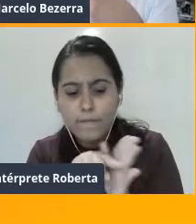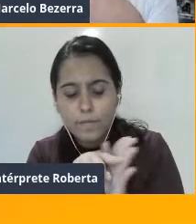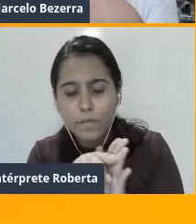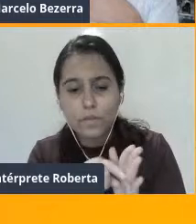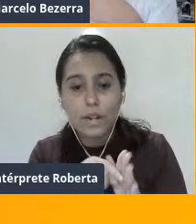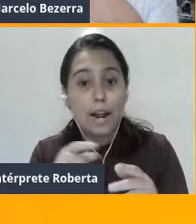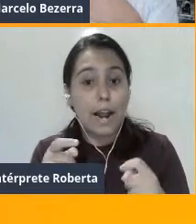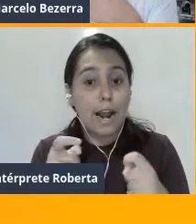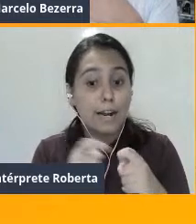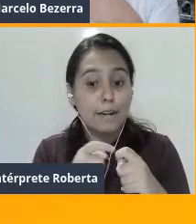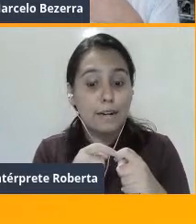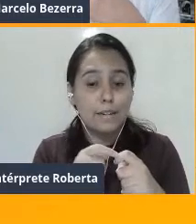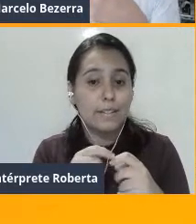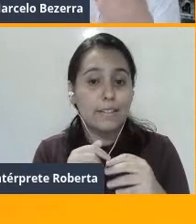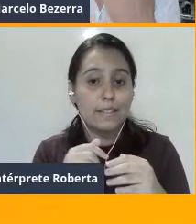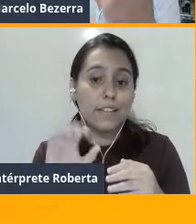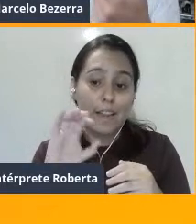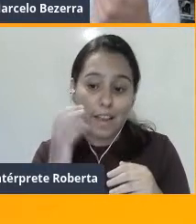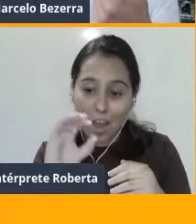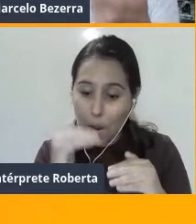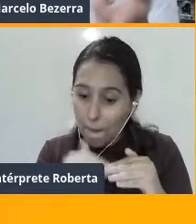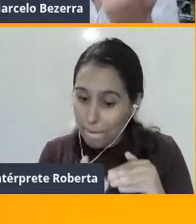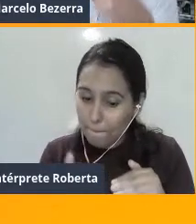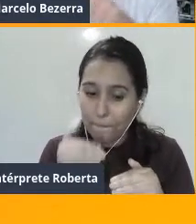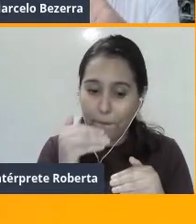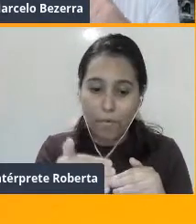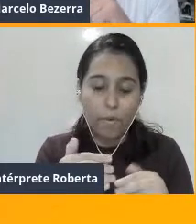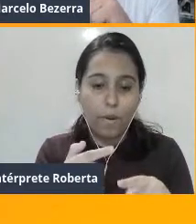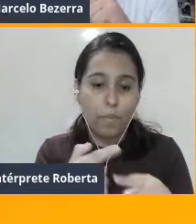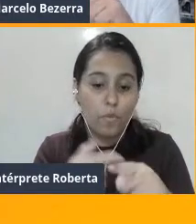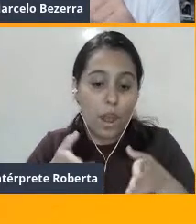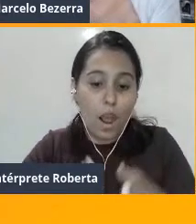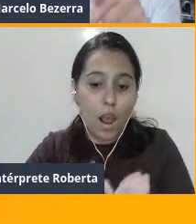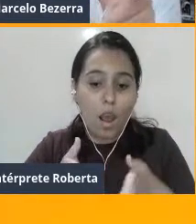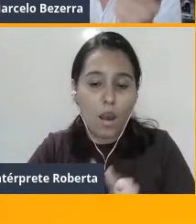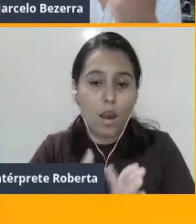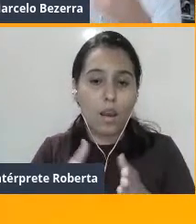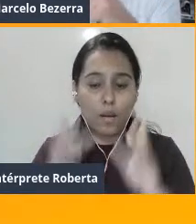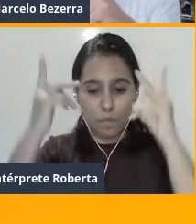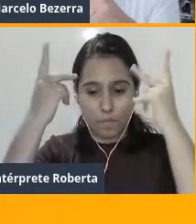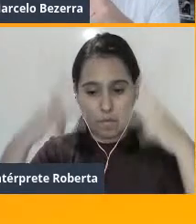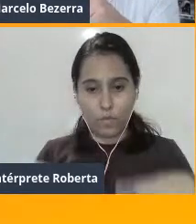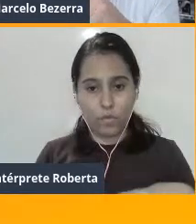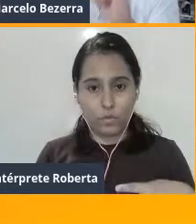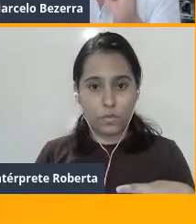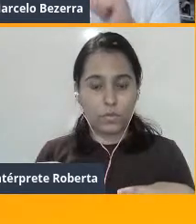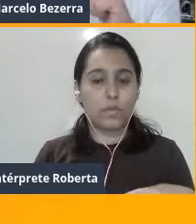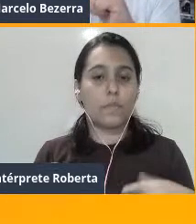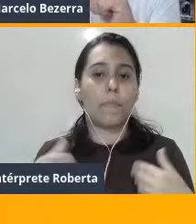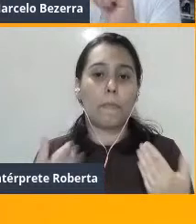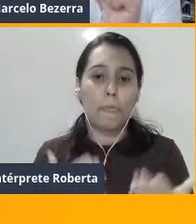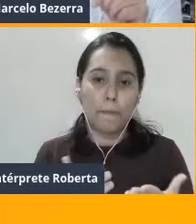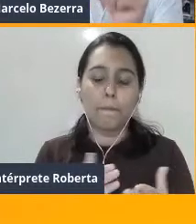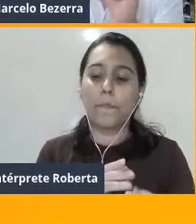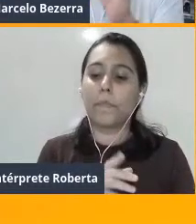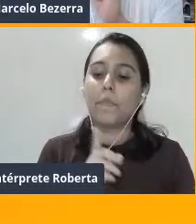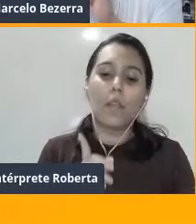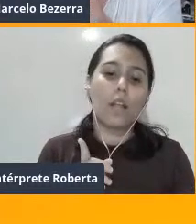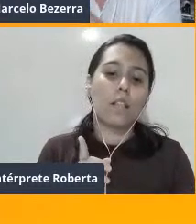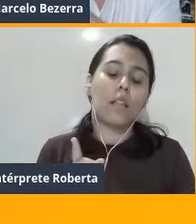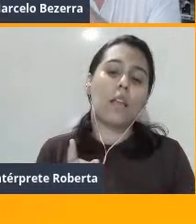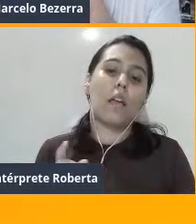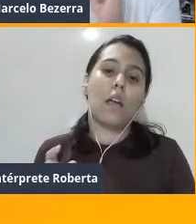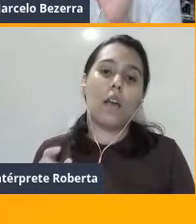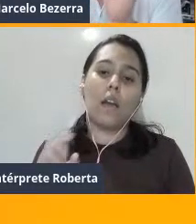reprodução humana. E, depois disso, a própria veterinária se beneficiou bastante. quê? Porque